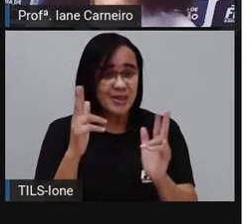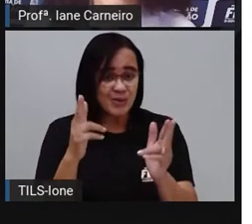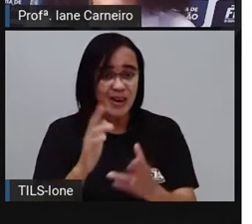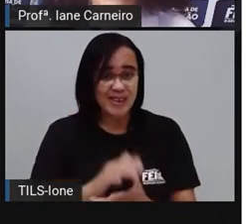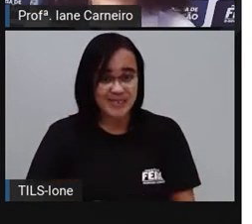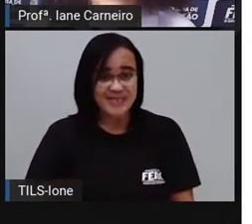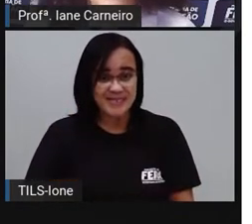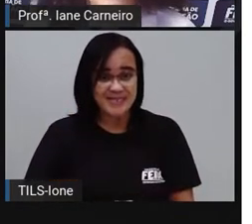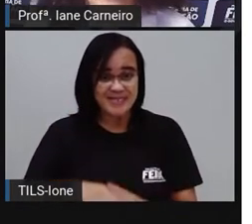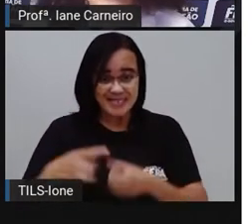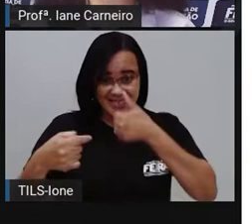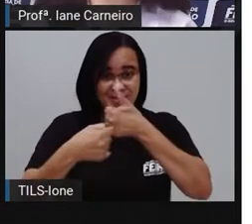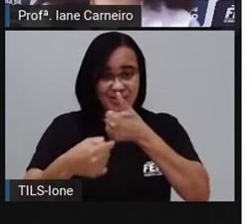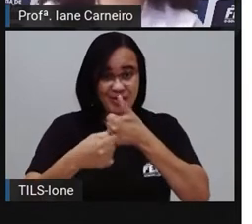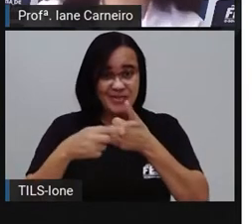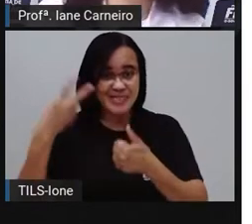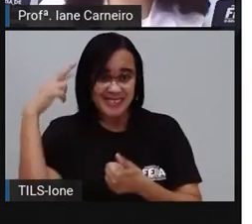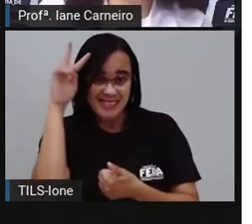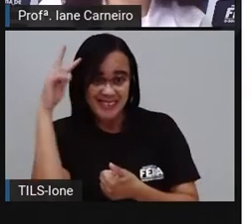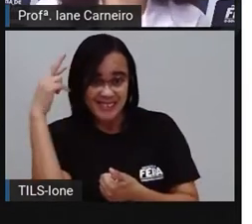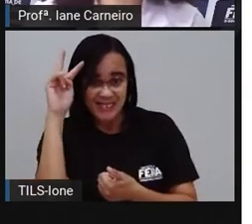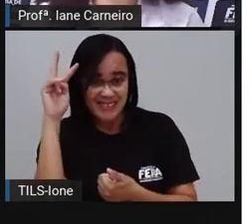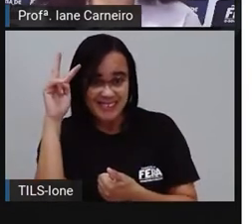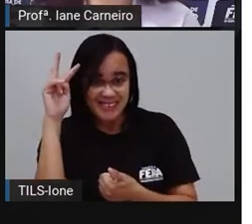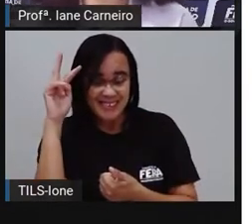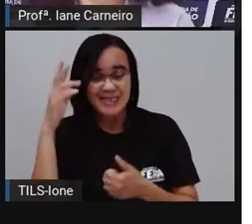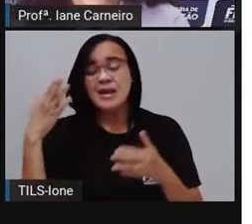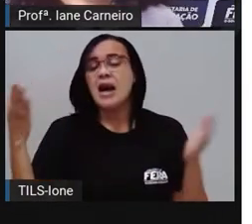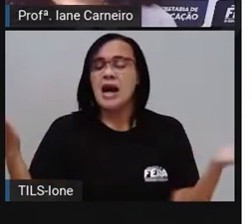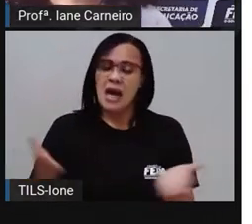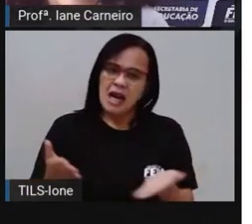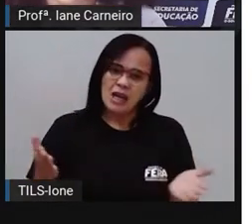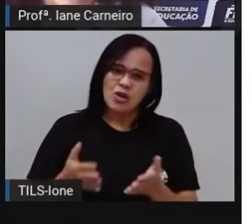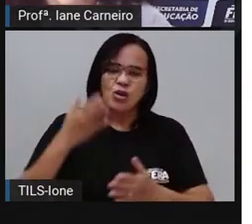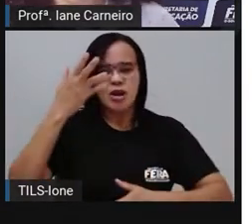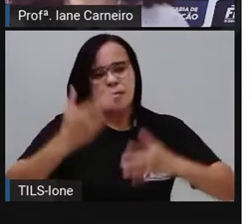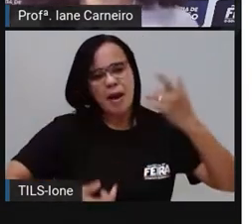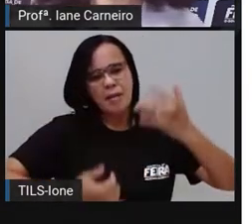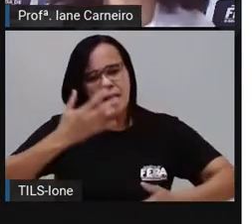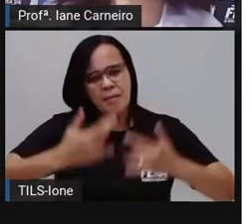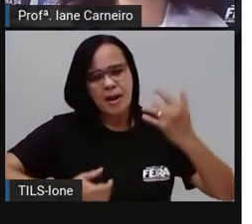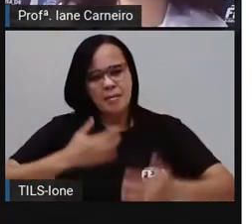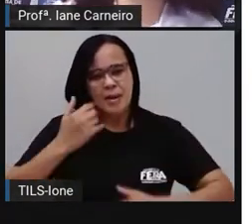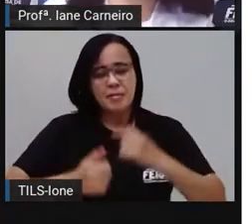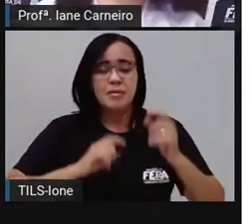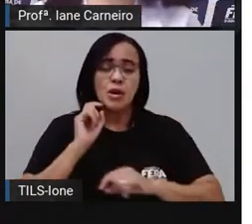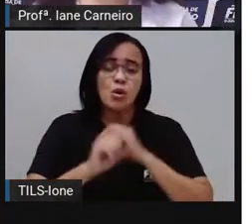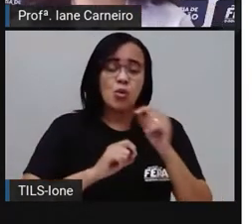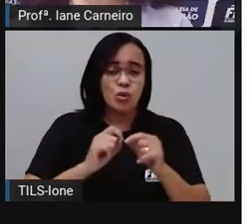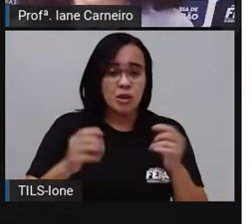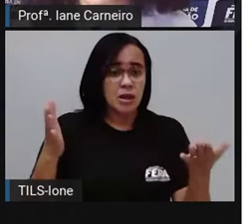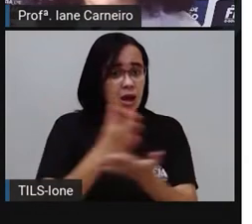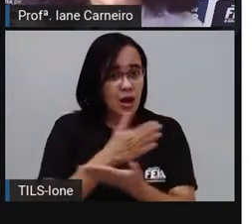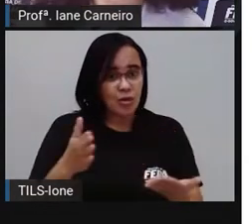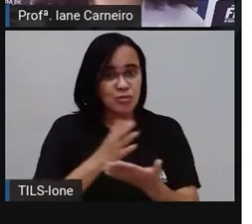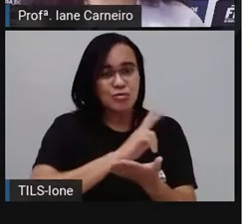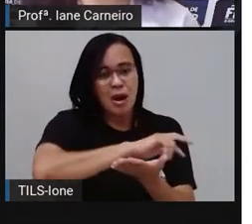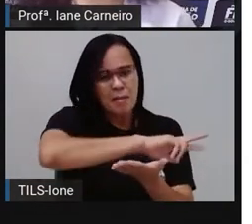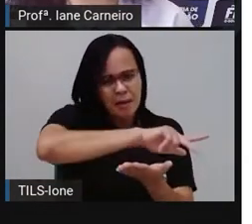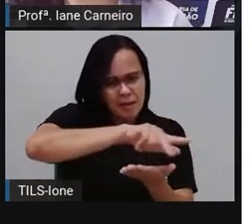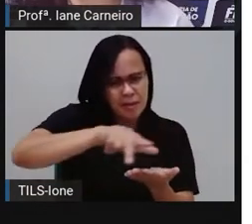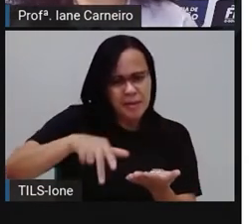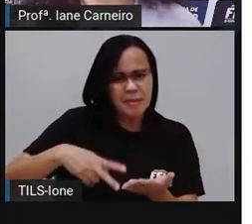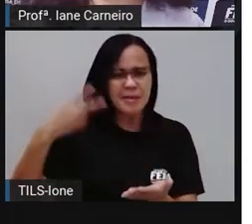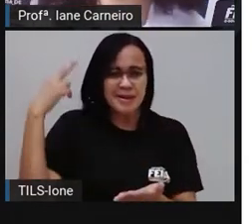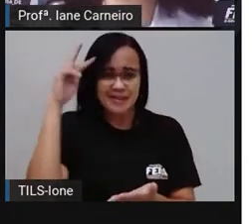Curtiram a história? Agora a gente vai discutir algumas coisas, né? Que a história vai ajudar vocês a refletirem, tá bom? Então, gente